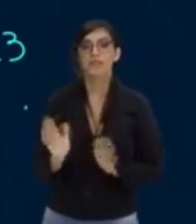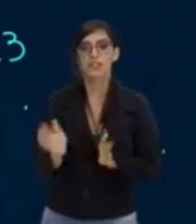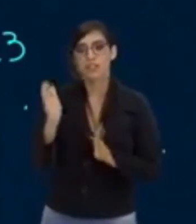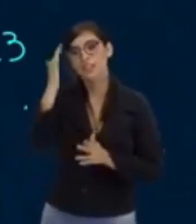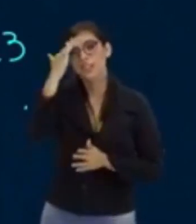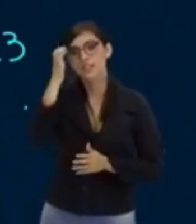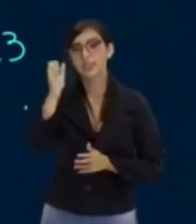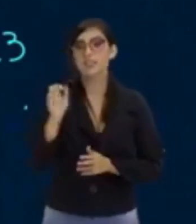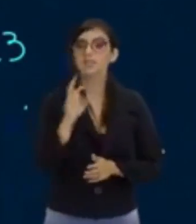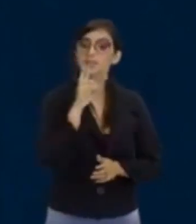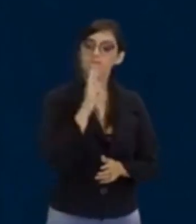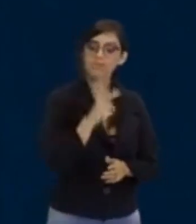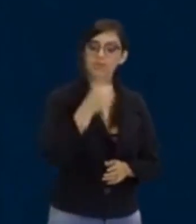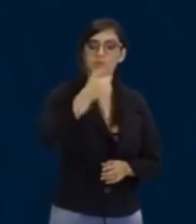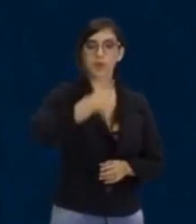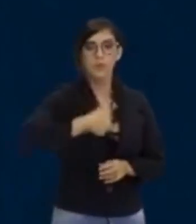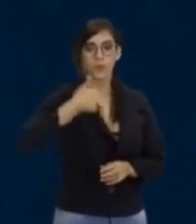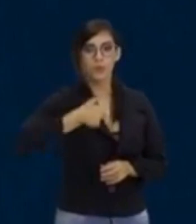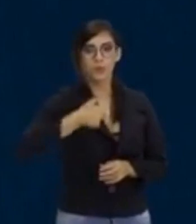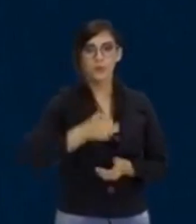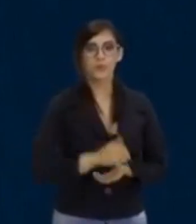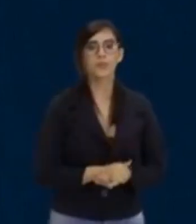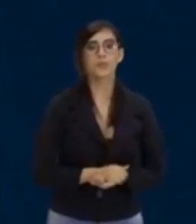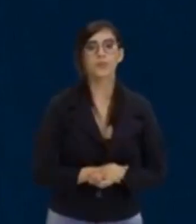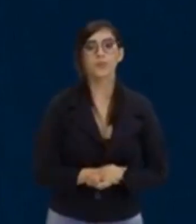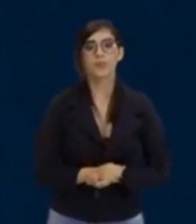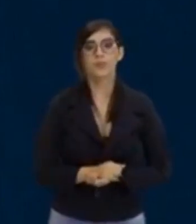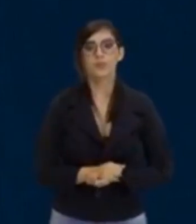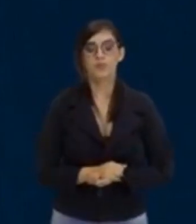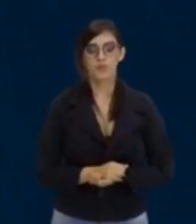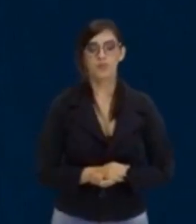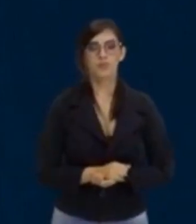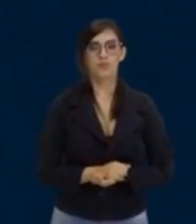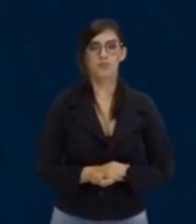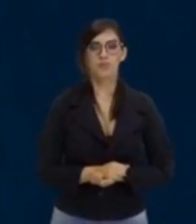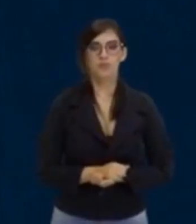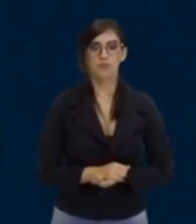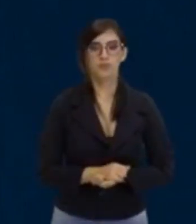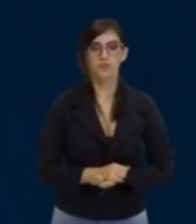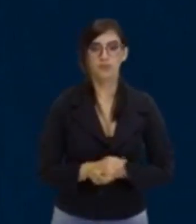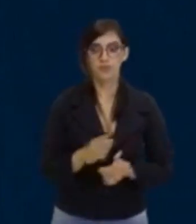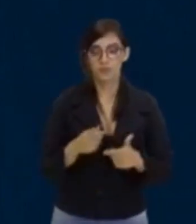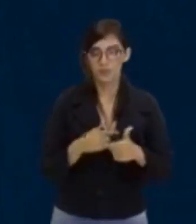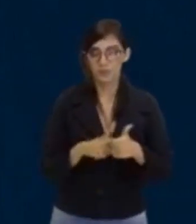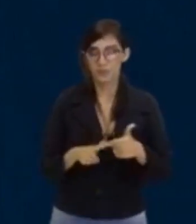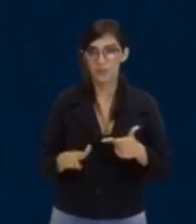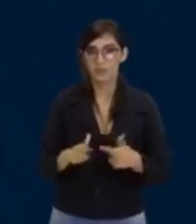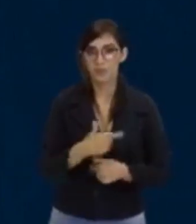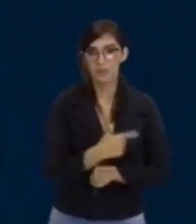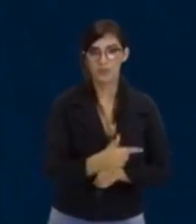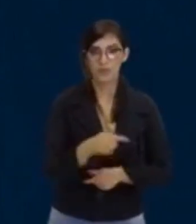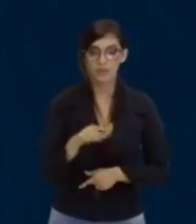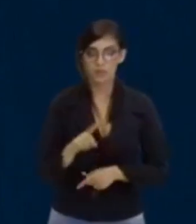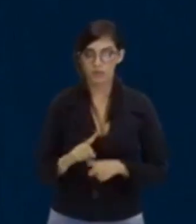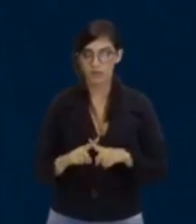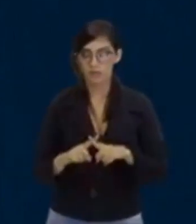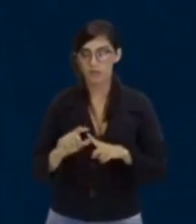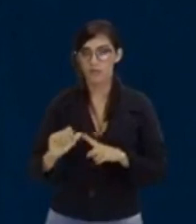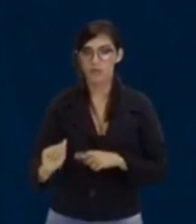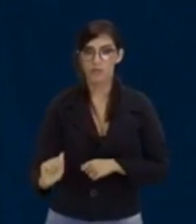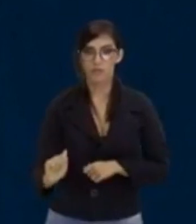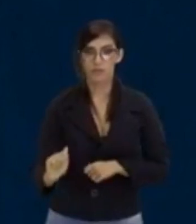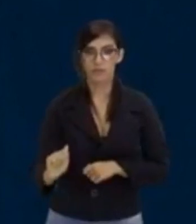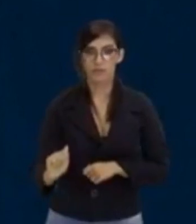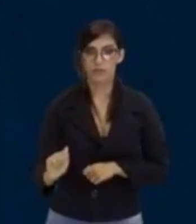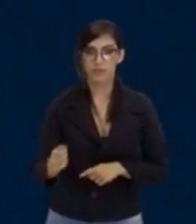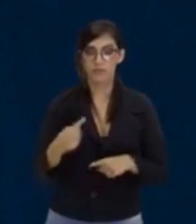É 1. Então, eu não vou calcular de novo, tá? Esse delta vale 1 sobre 2 vezes o a, que